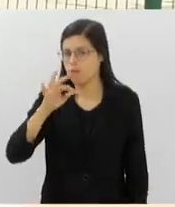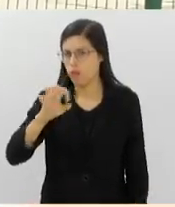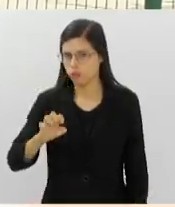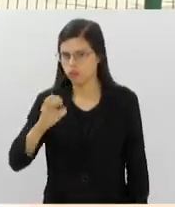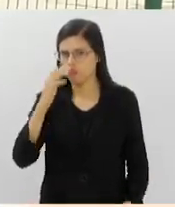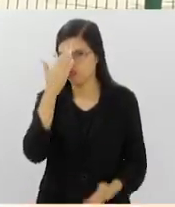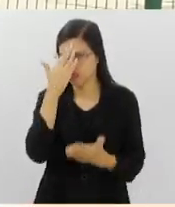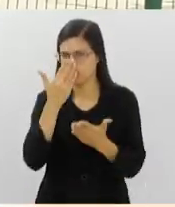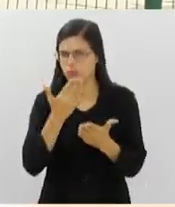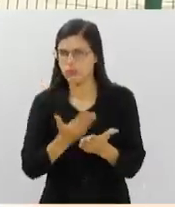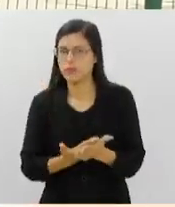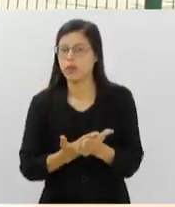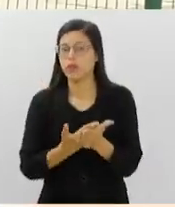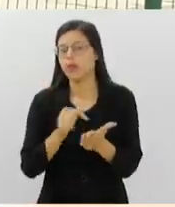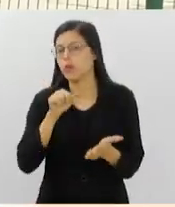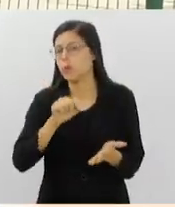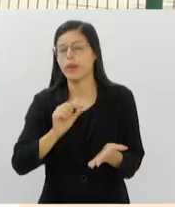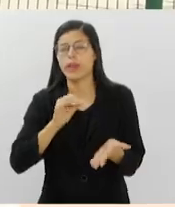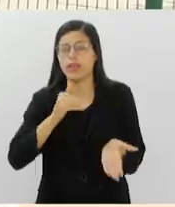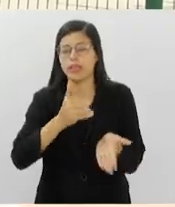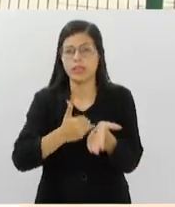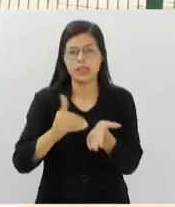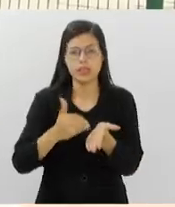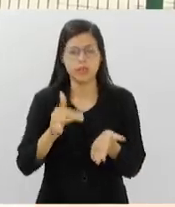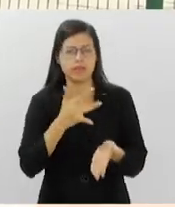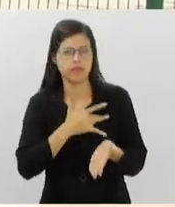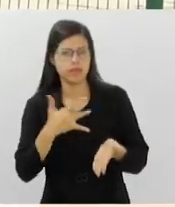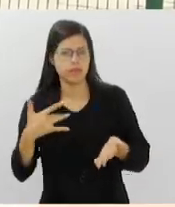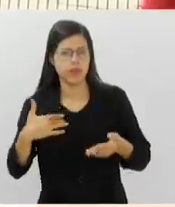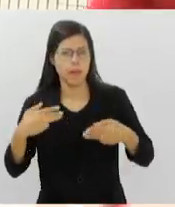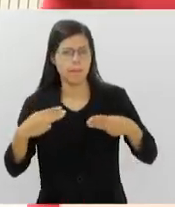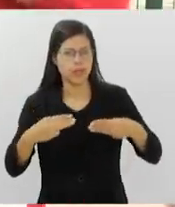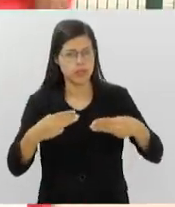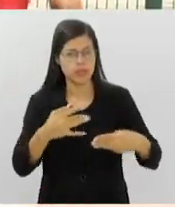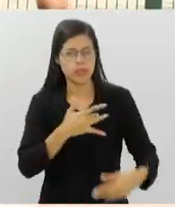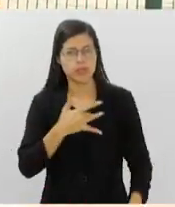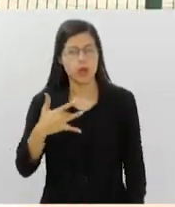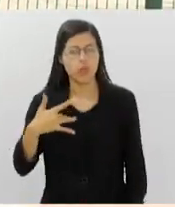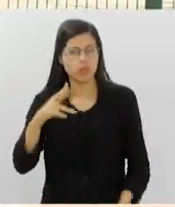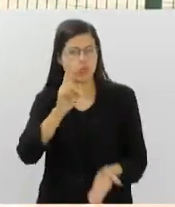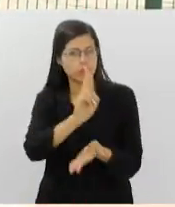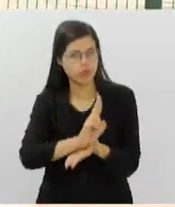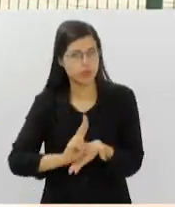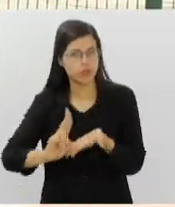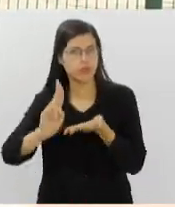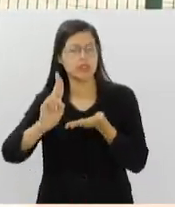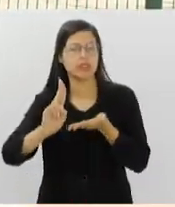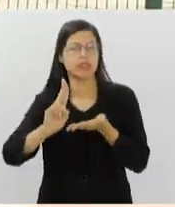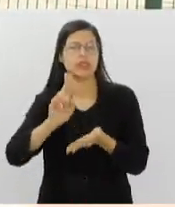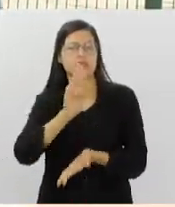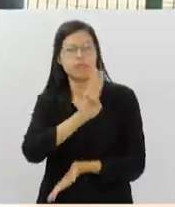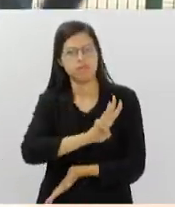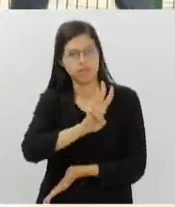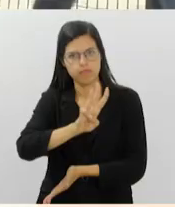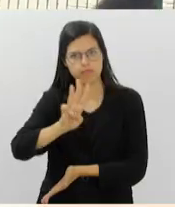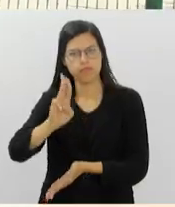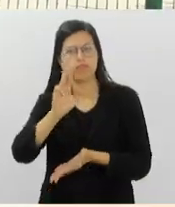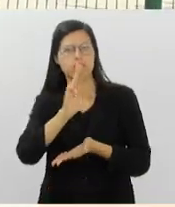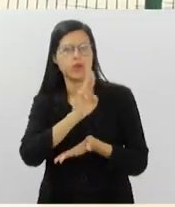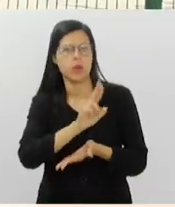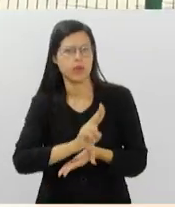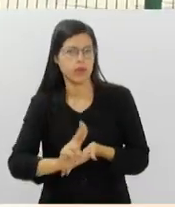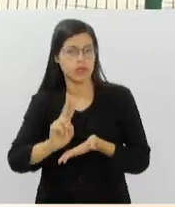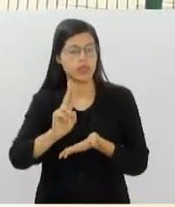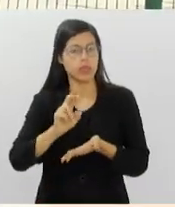fontes? Secretarias de Saúde, Ministério de Saúde, universidades, né? Sites dessas universidades